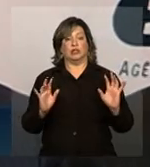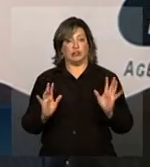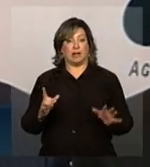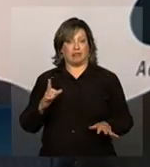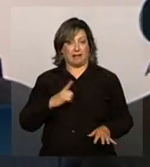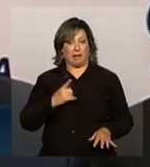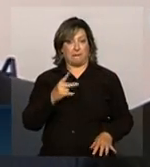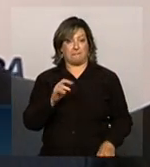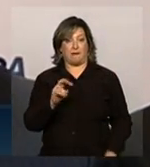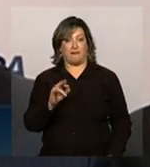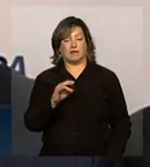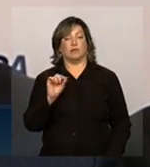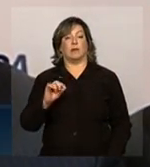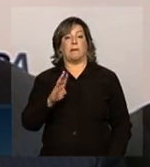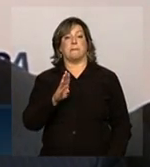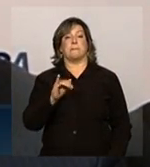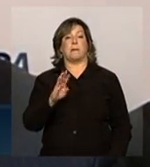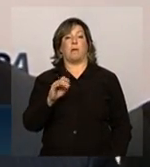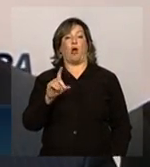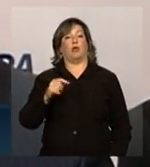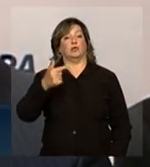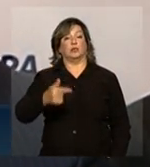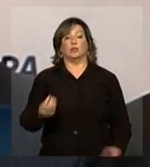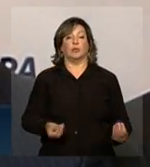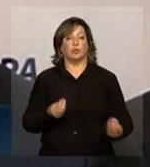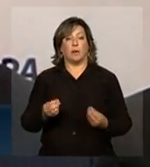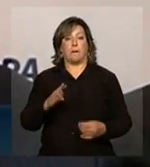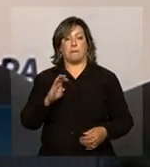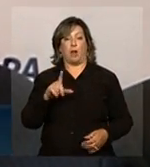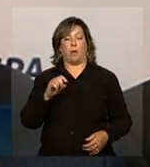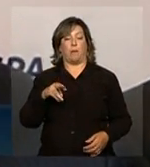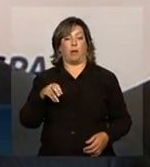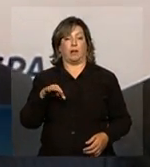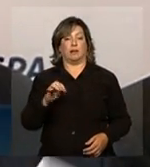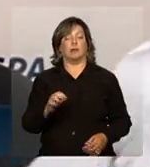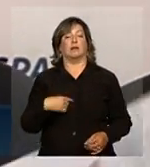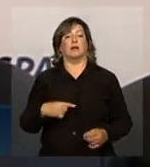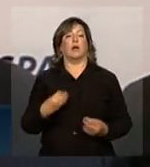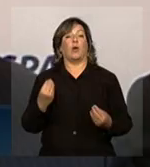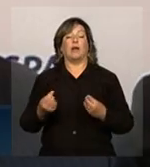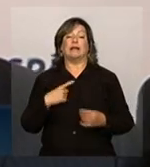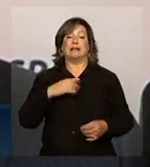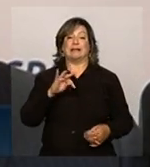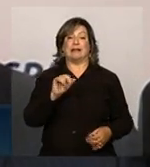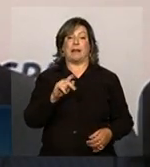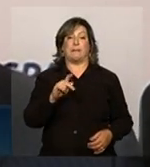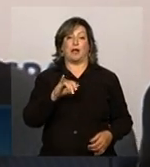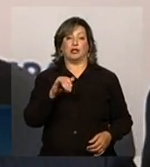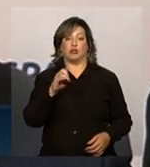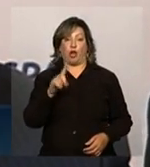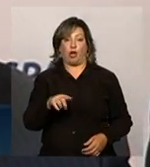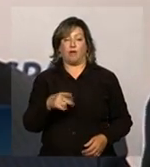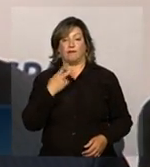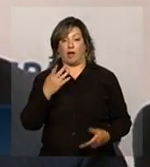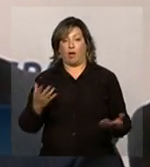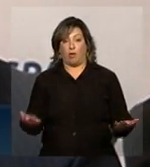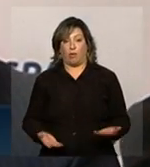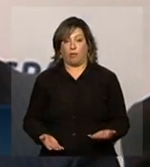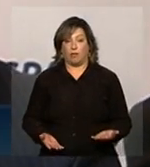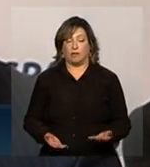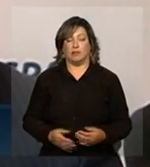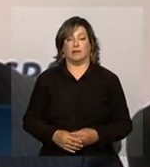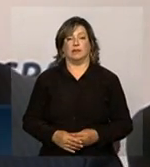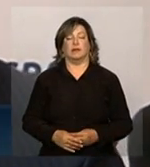previsão para o segundo bipolo de Belo Monte. E também para a EPE, se temos tapajosa sendo aceitado esse ano, se puder falar também.